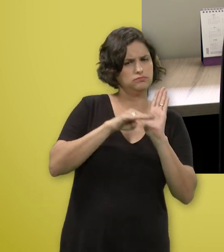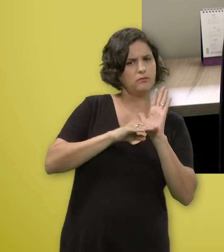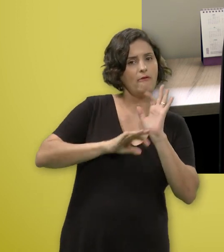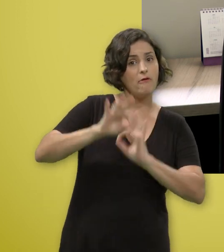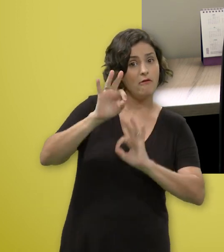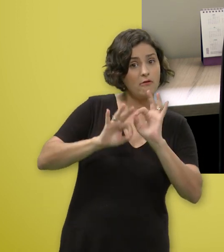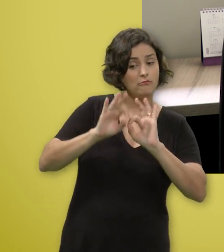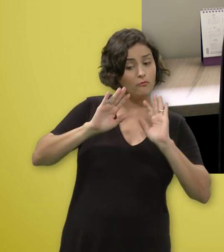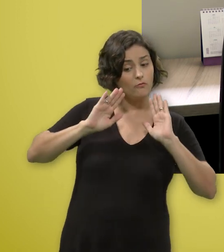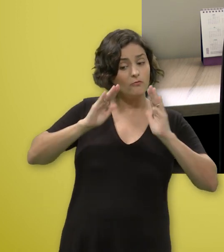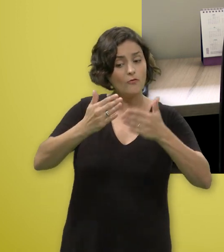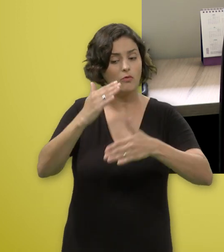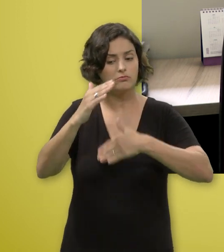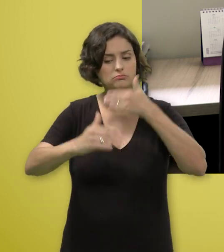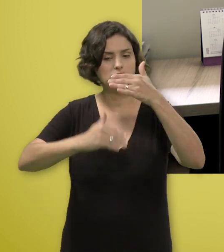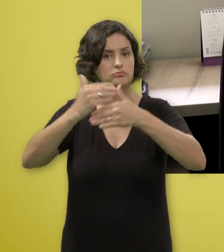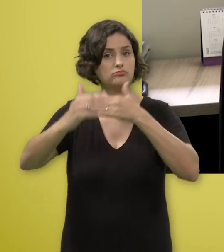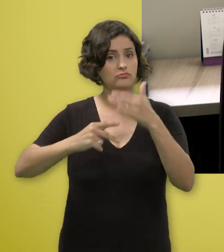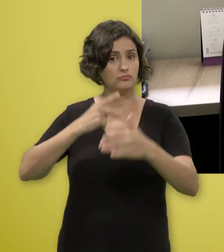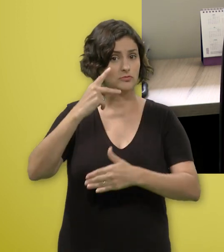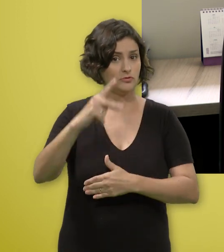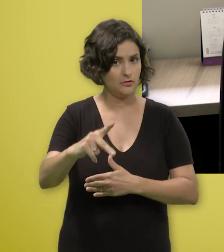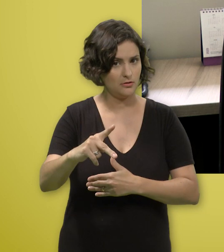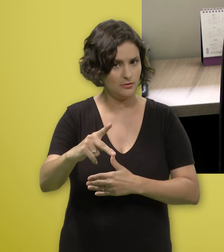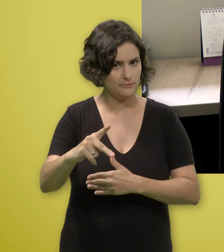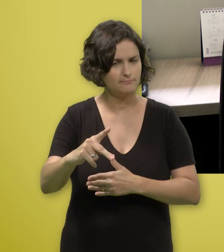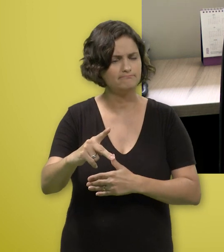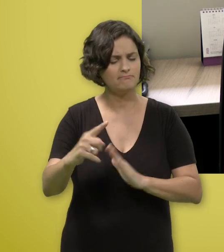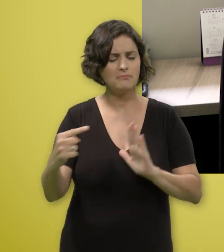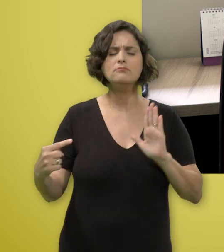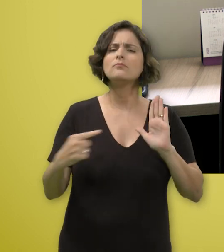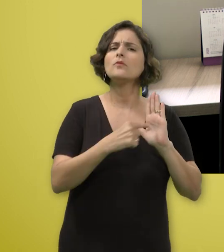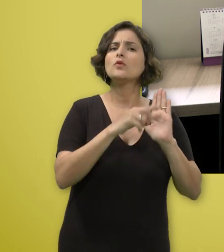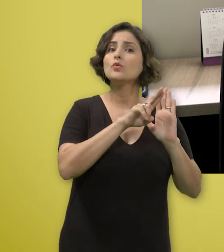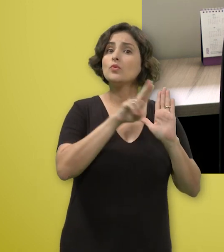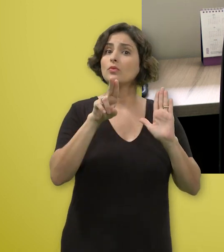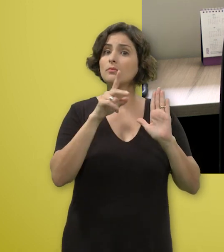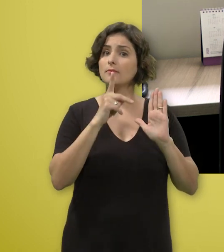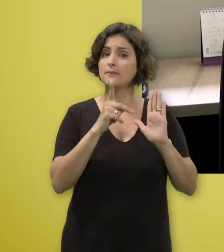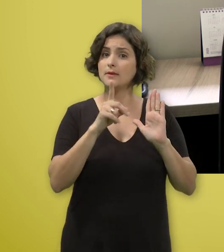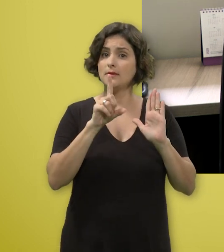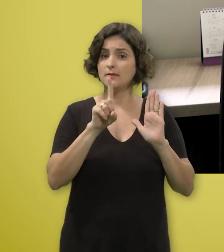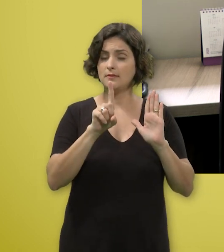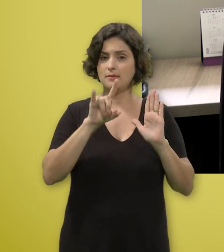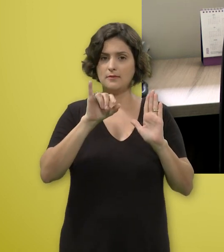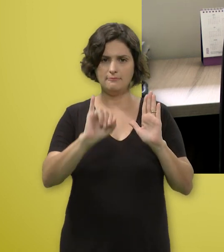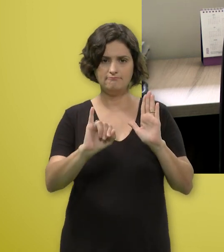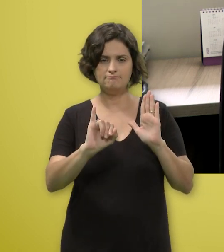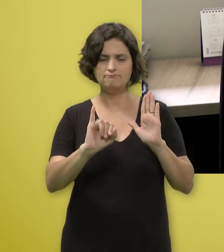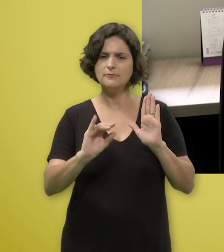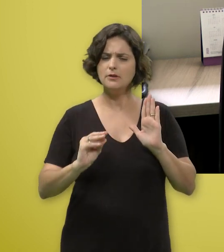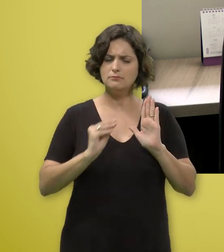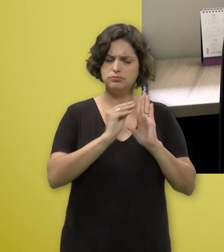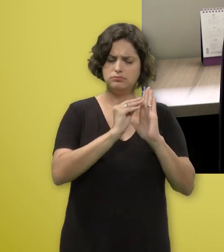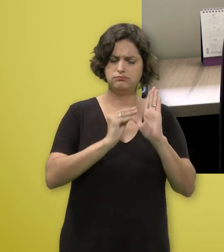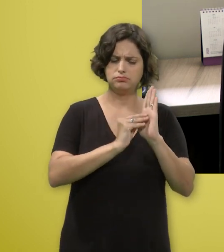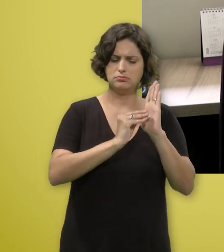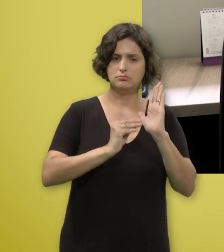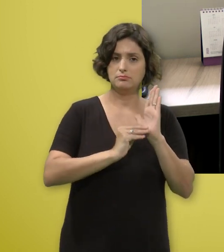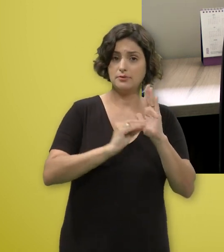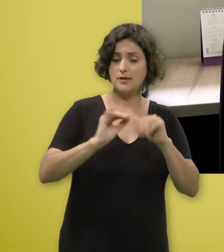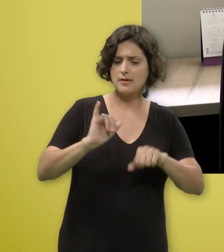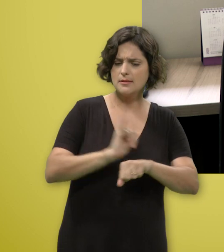com cada estudante, de forma que a gente possa estruturar estratégias de potencializar a